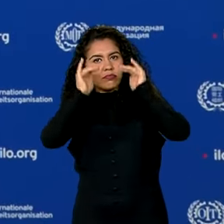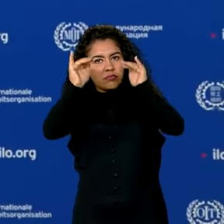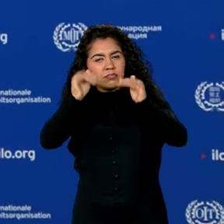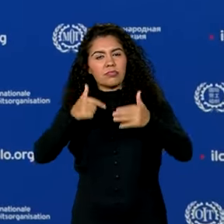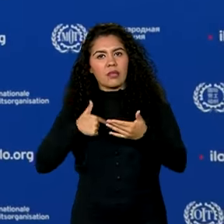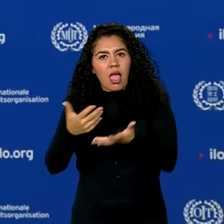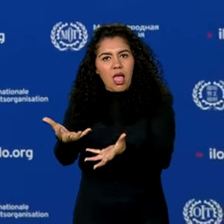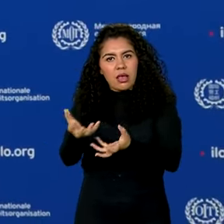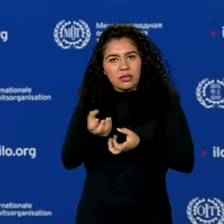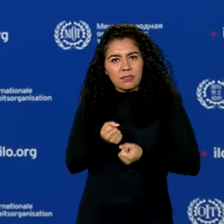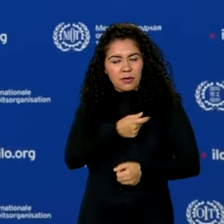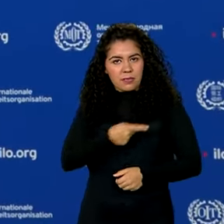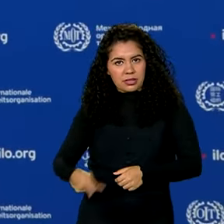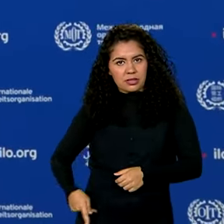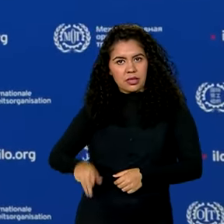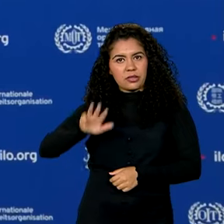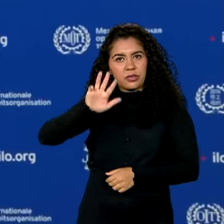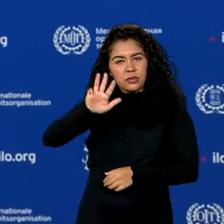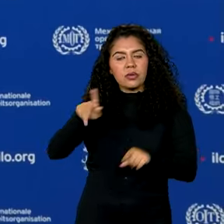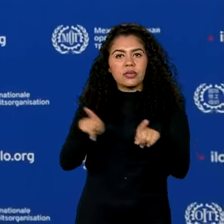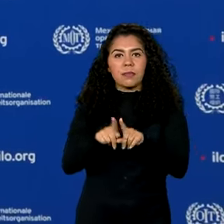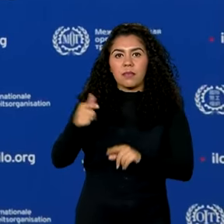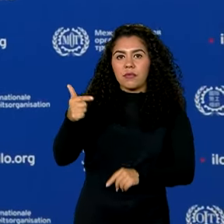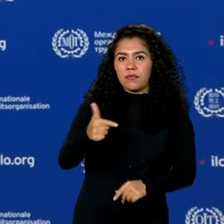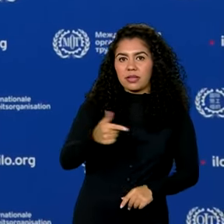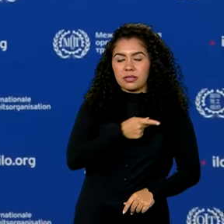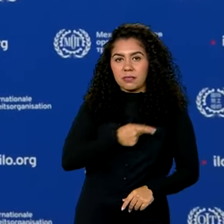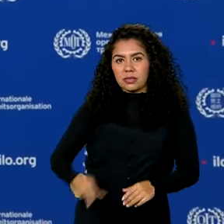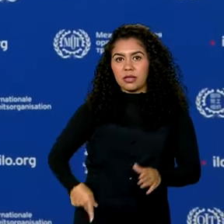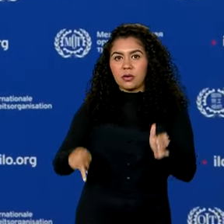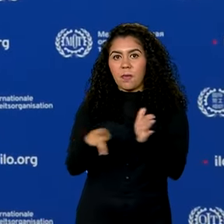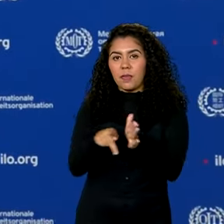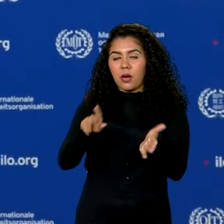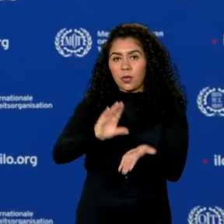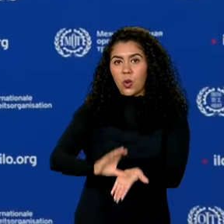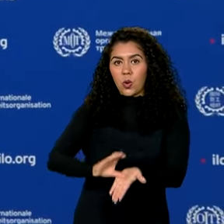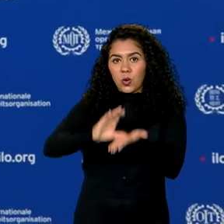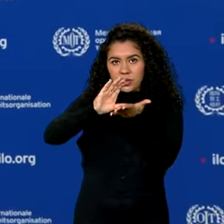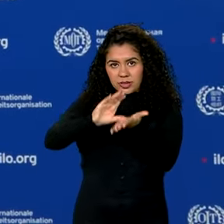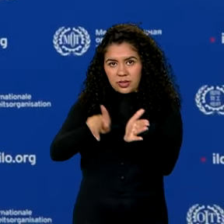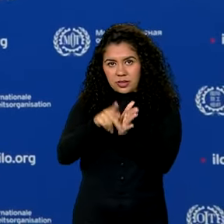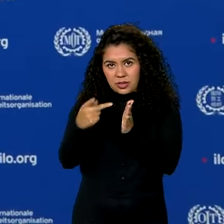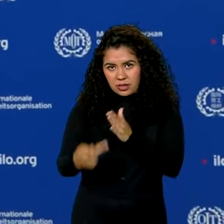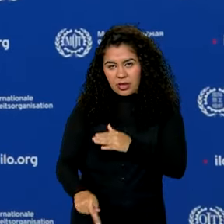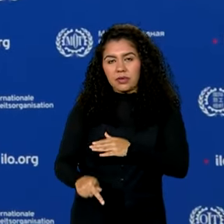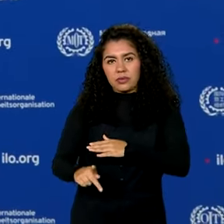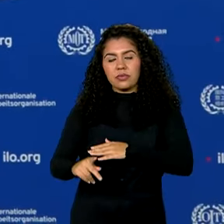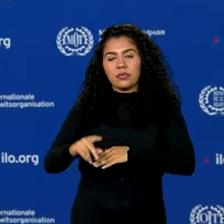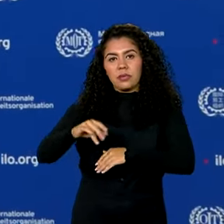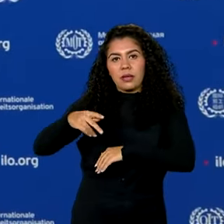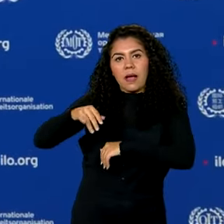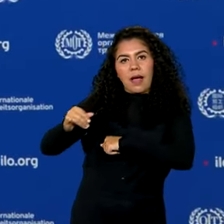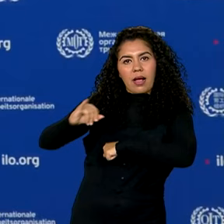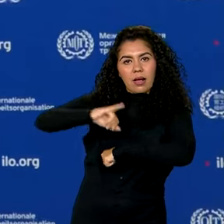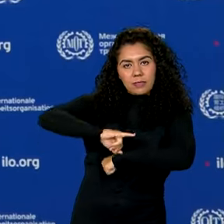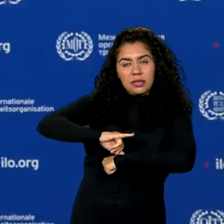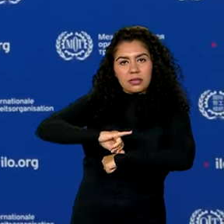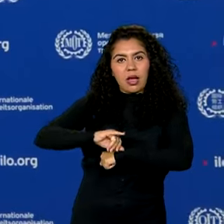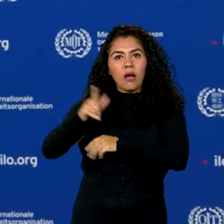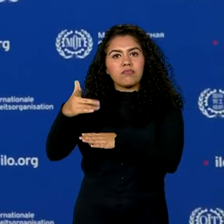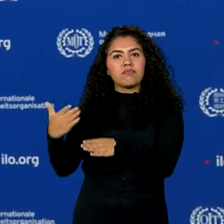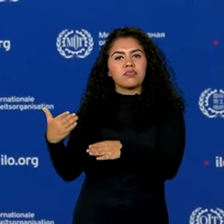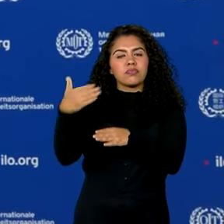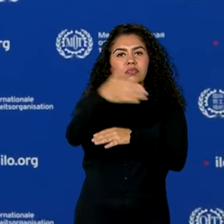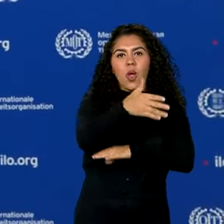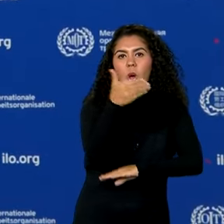missão permanente da Suíça em Genebra e o vice-presidente do Conselho de Estado também de Genebra. E ao chegar ao hotel, onde